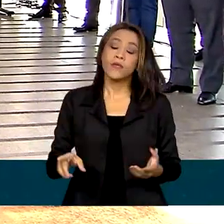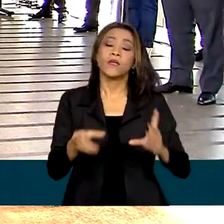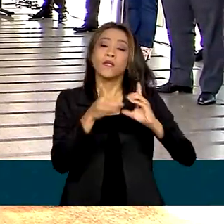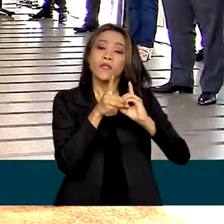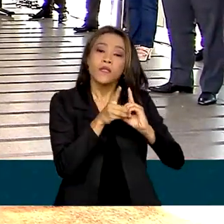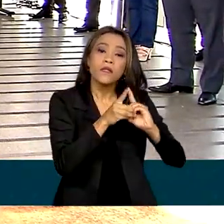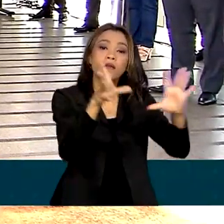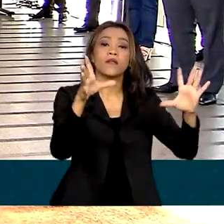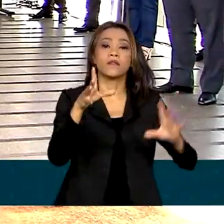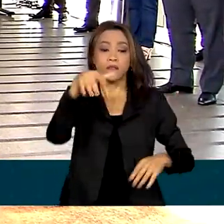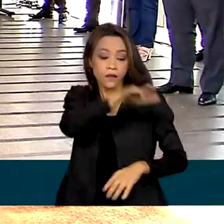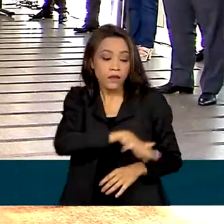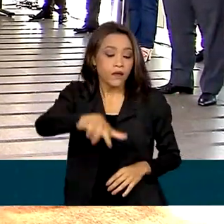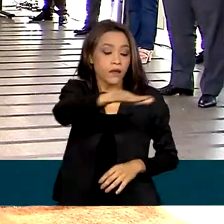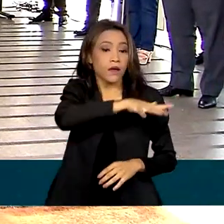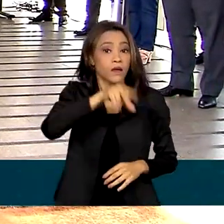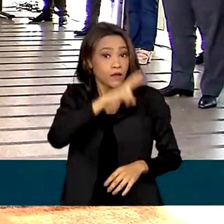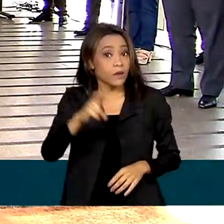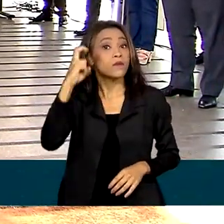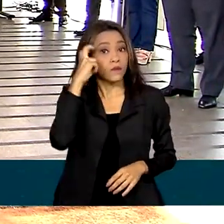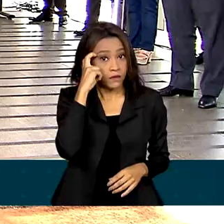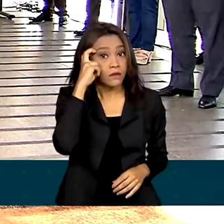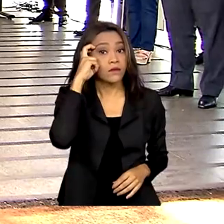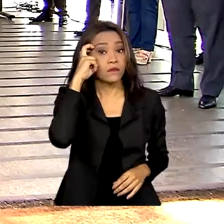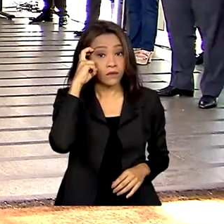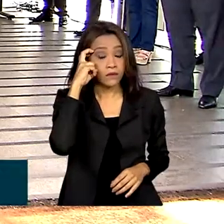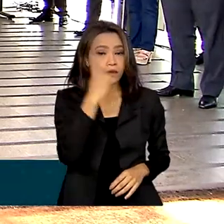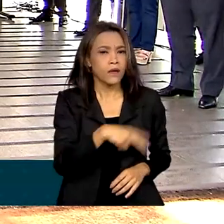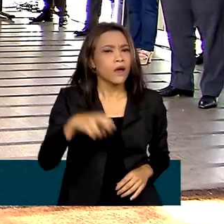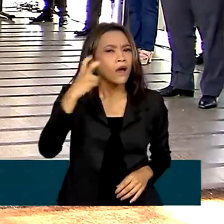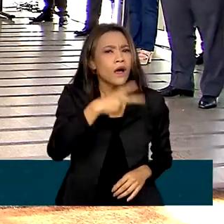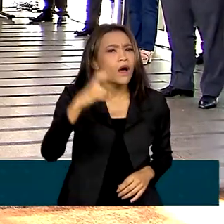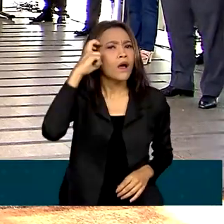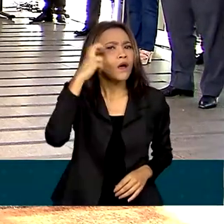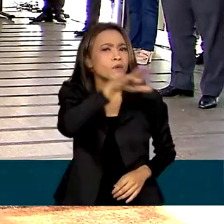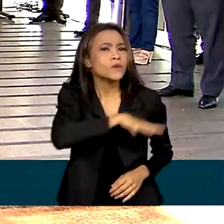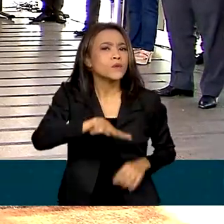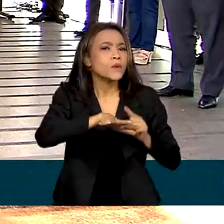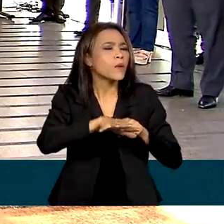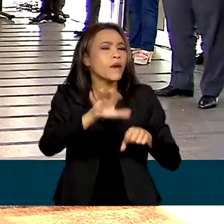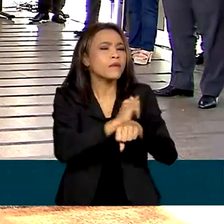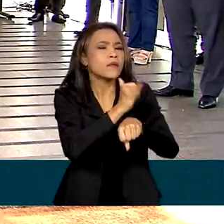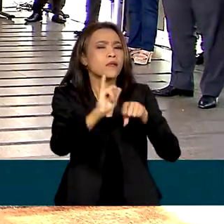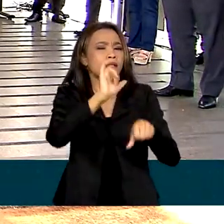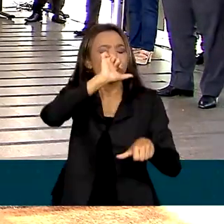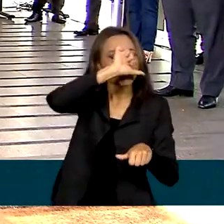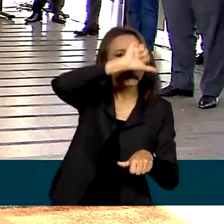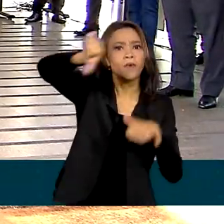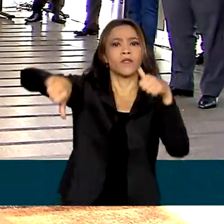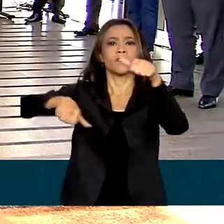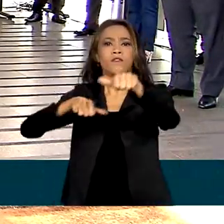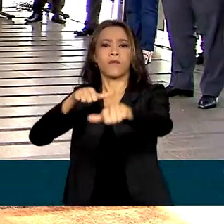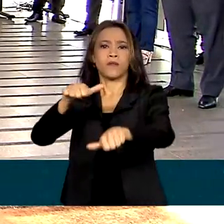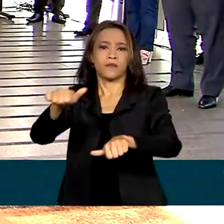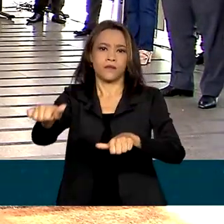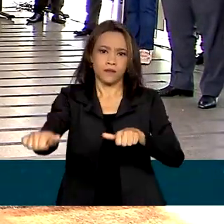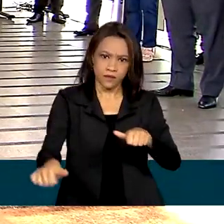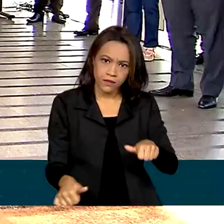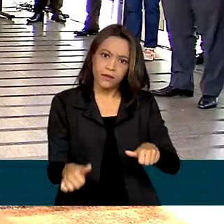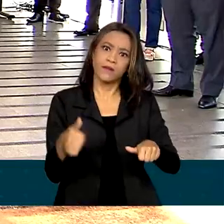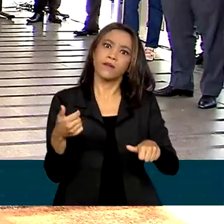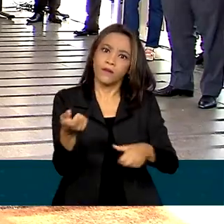setor cultural do Brasil. A cultura é uma ferramenta de transformação e é um vetor econômico